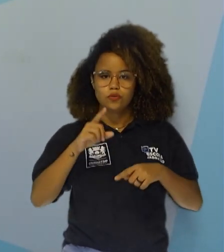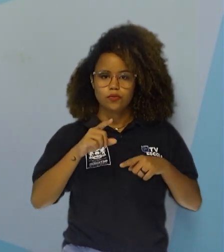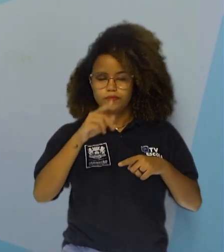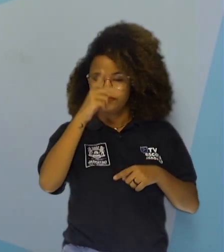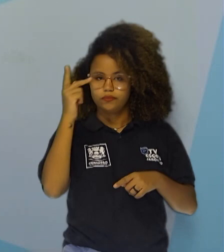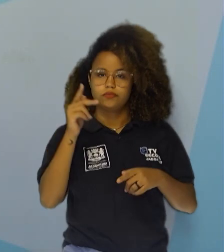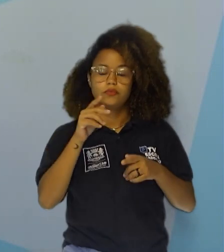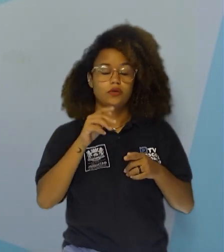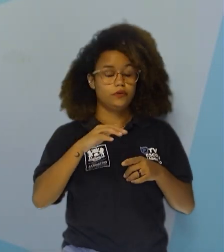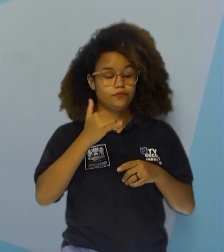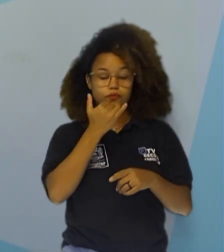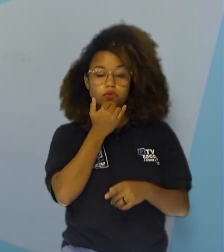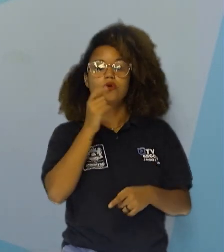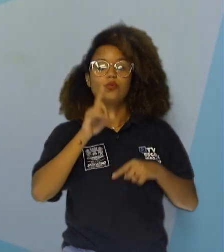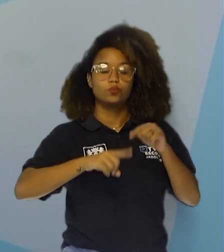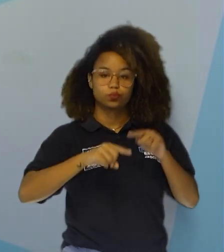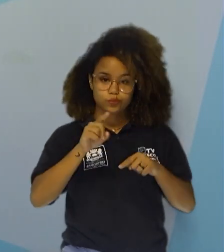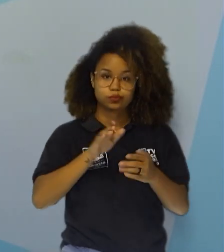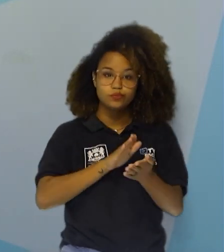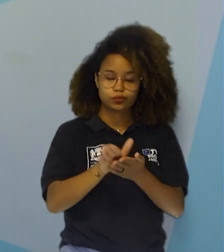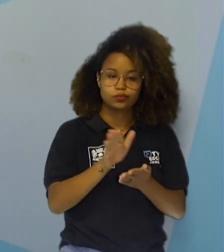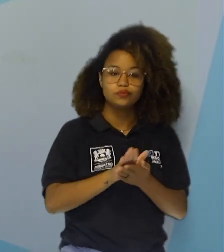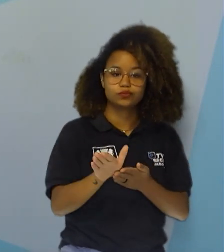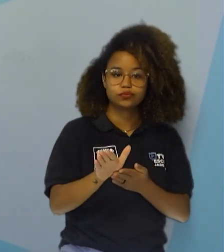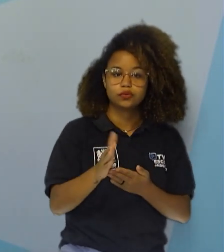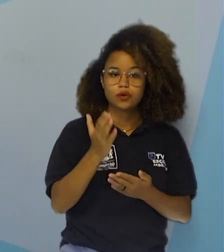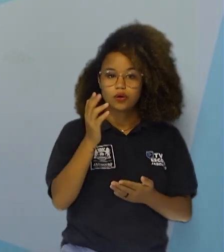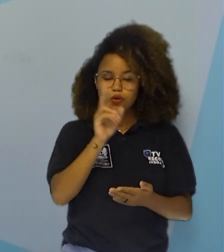consumidores e decompositores.